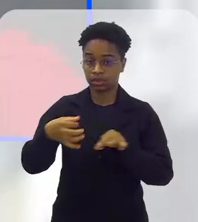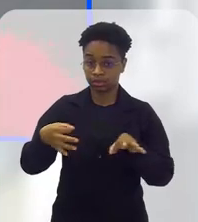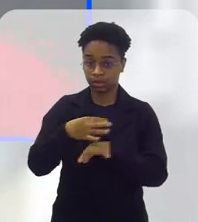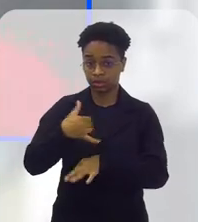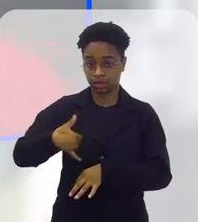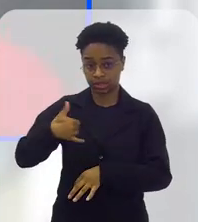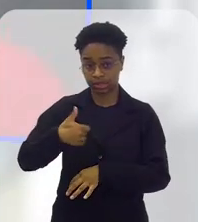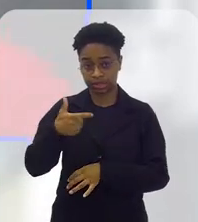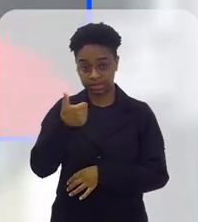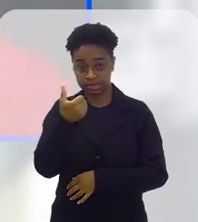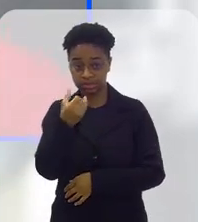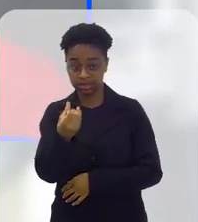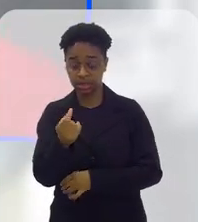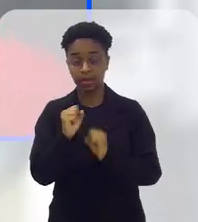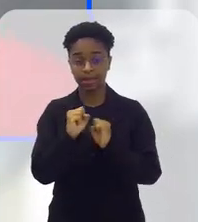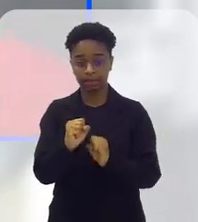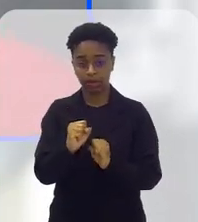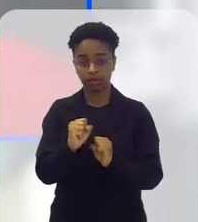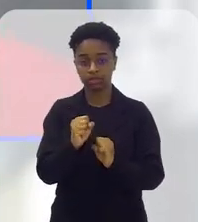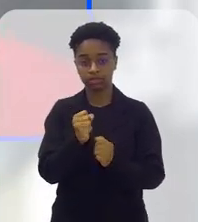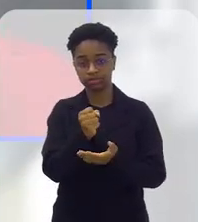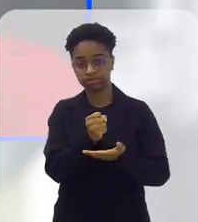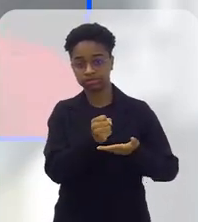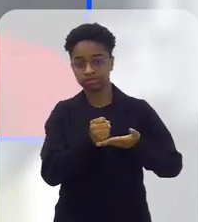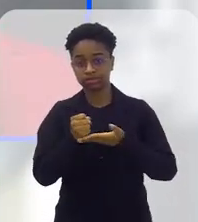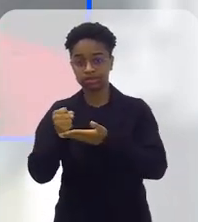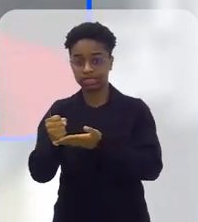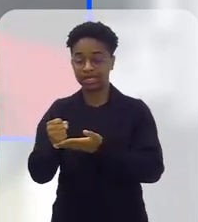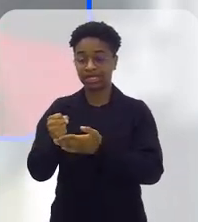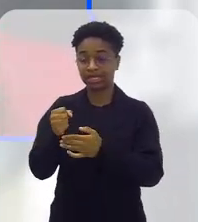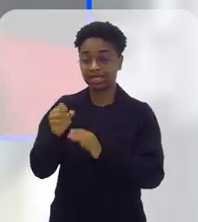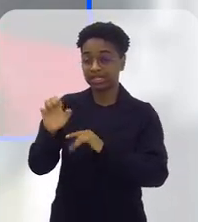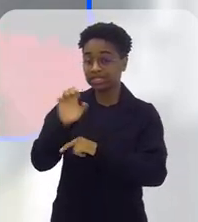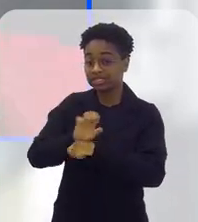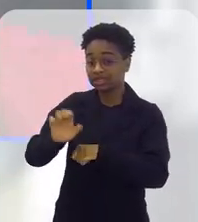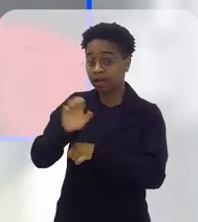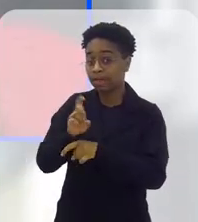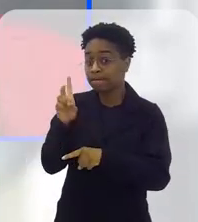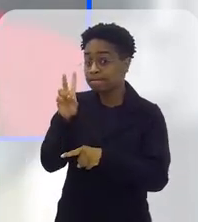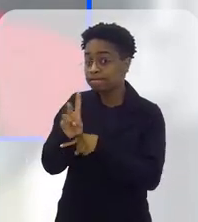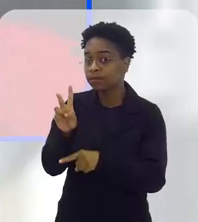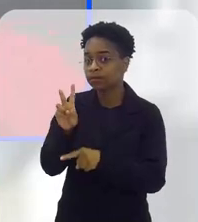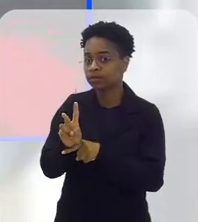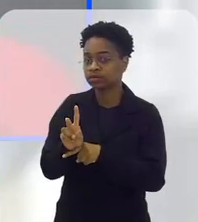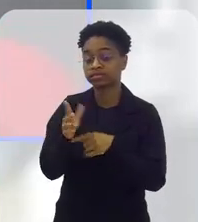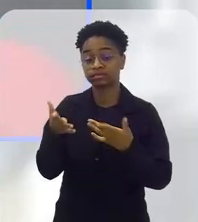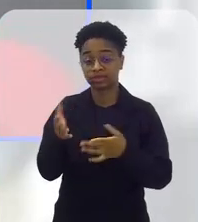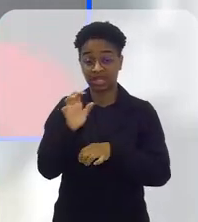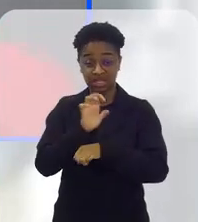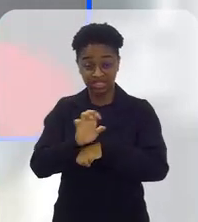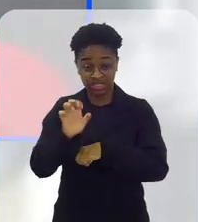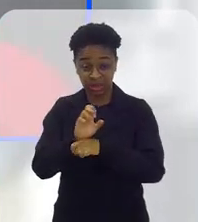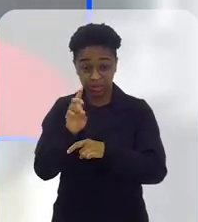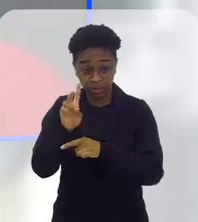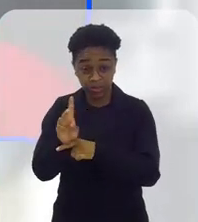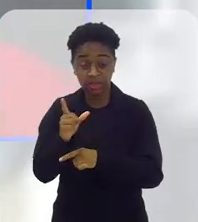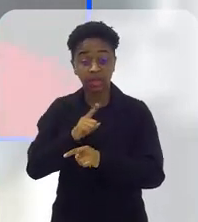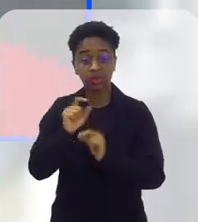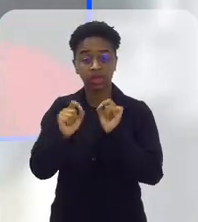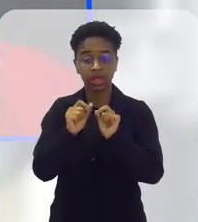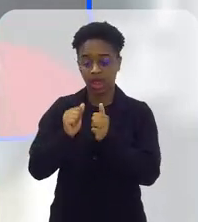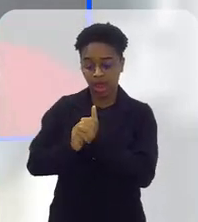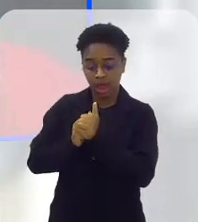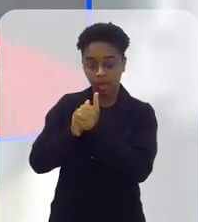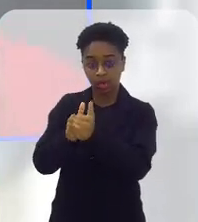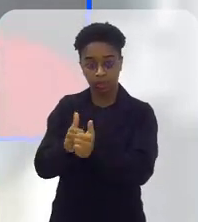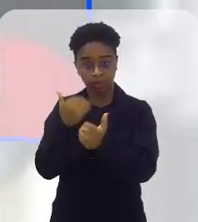completando seus 16 anos, eles podem ser encaminhados para estágio protegido. Vale ressaltar que esse estágio protegido, onde eles têm